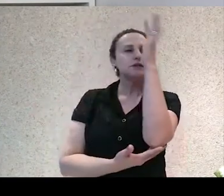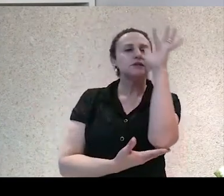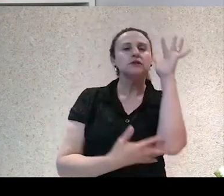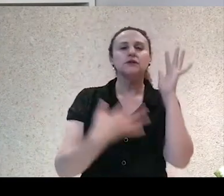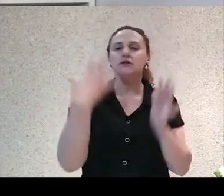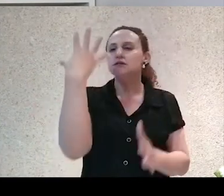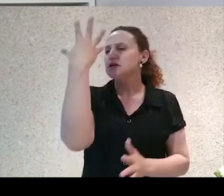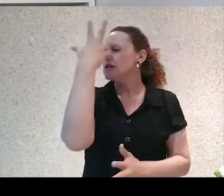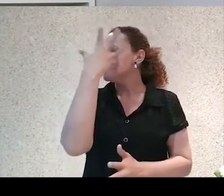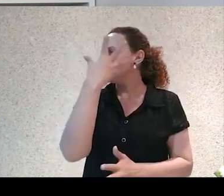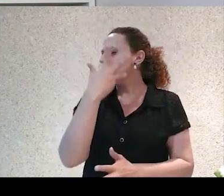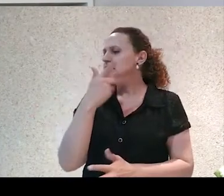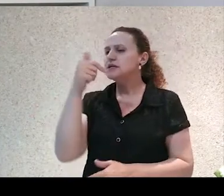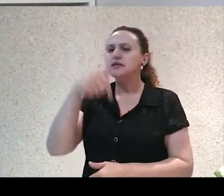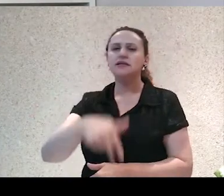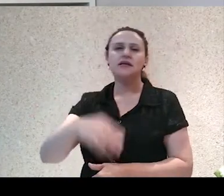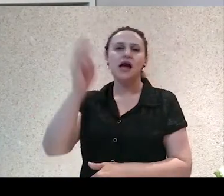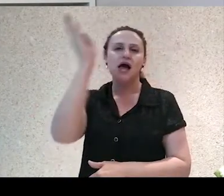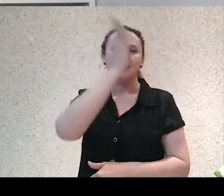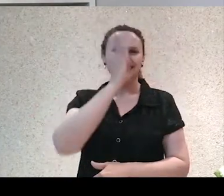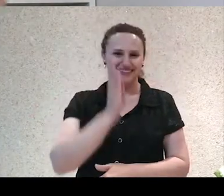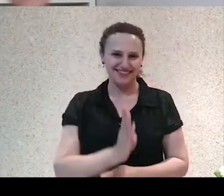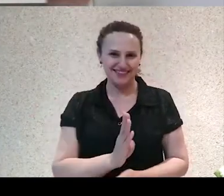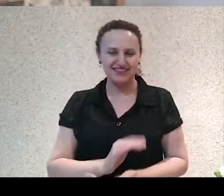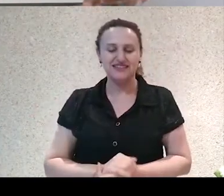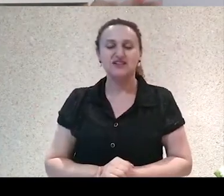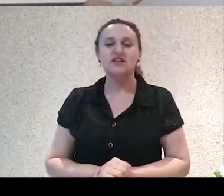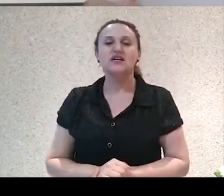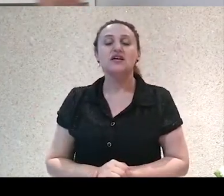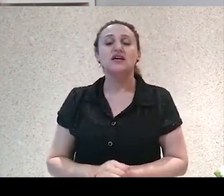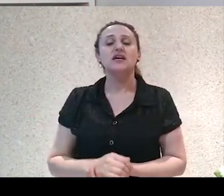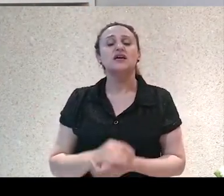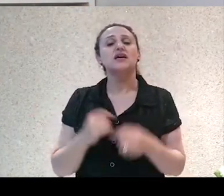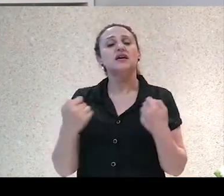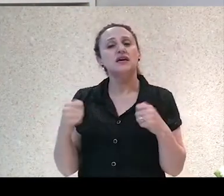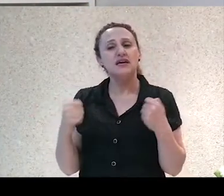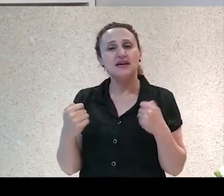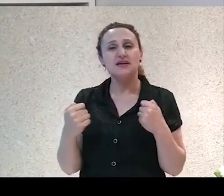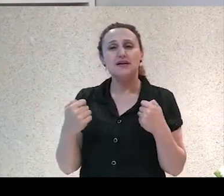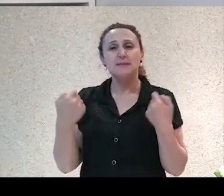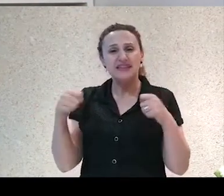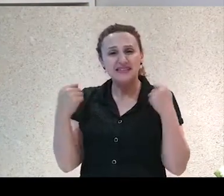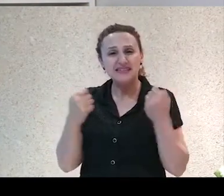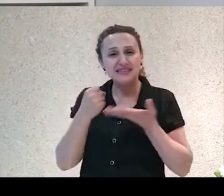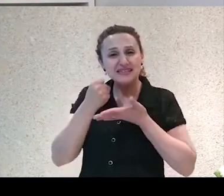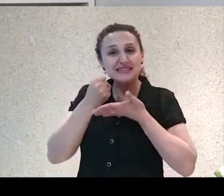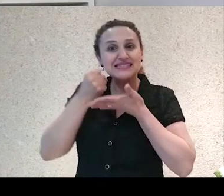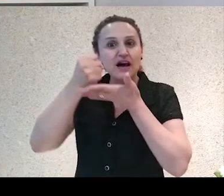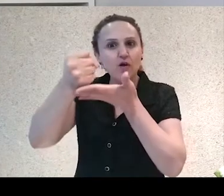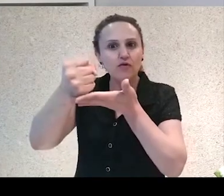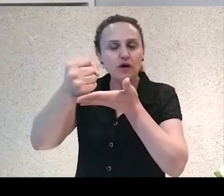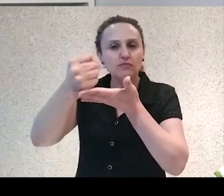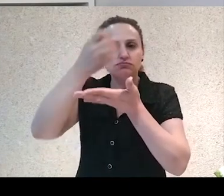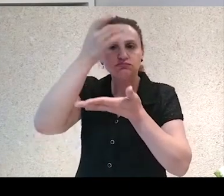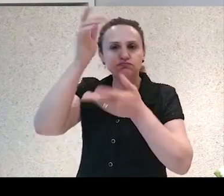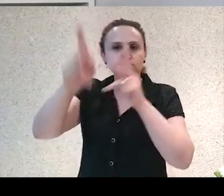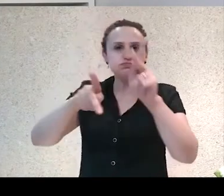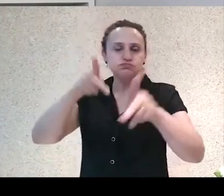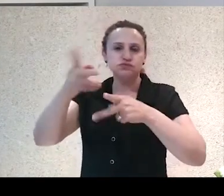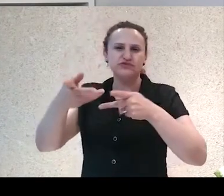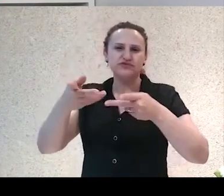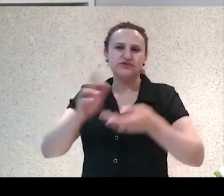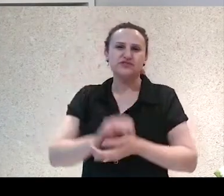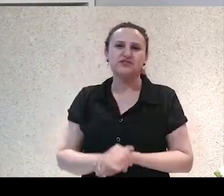são selvagens, da necessidade de salvar essa gente. E, de repente, eis que um indígena